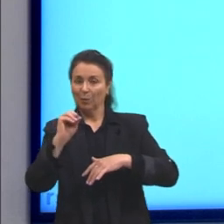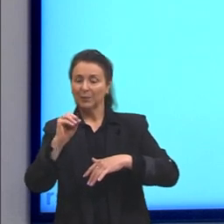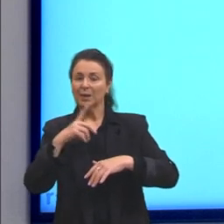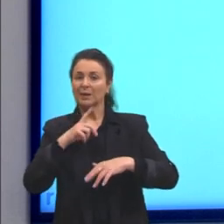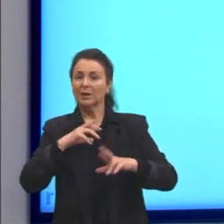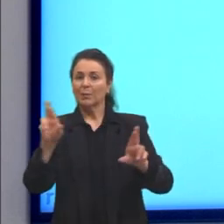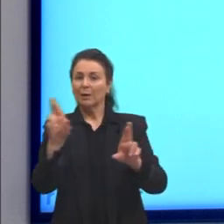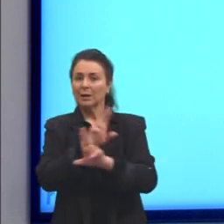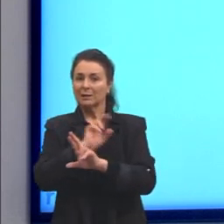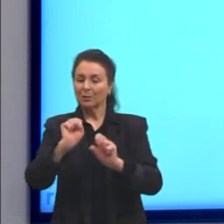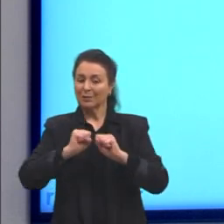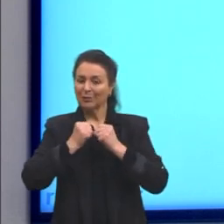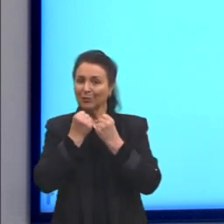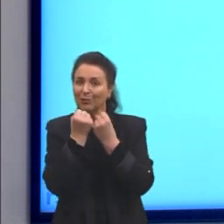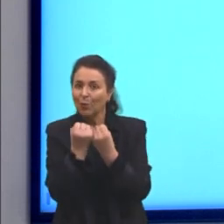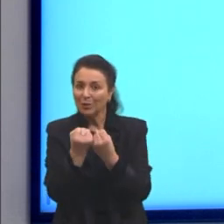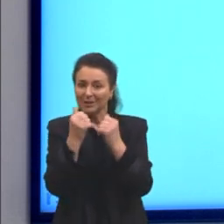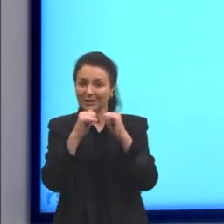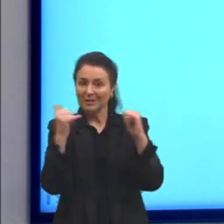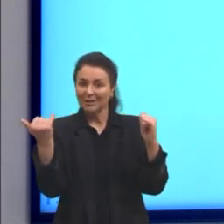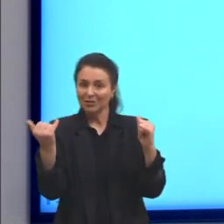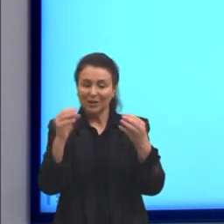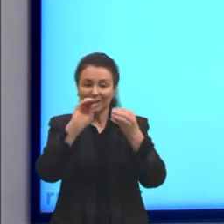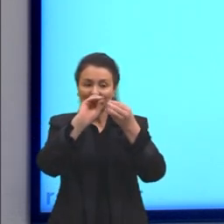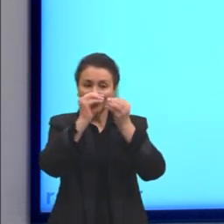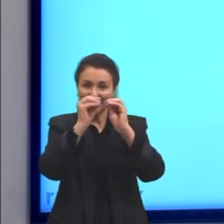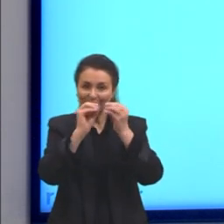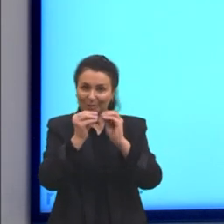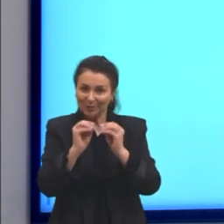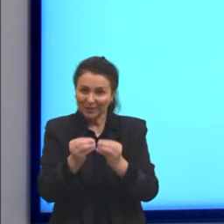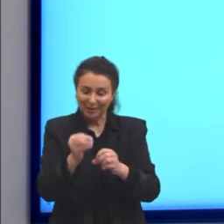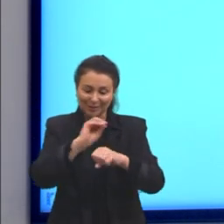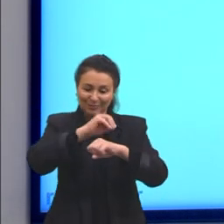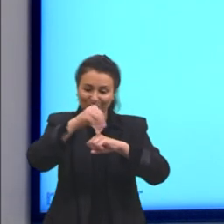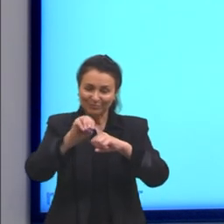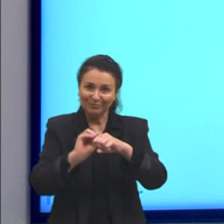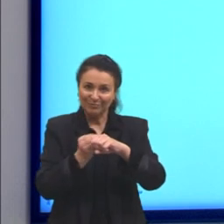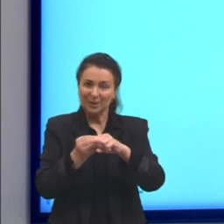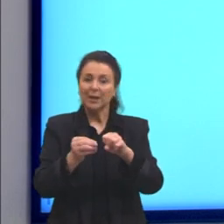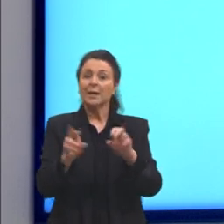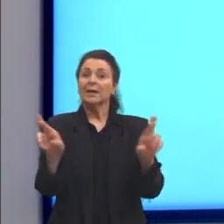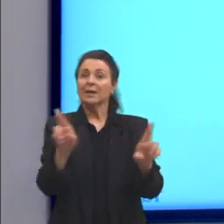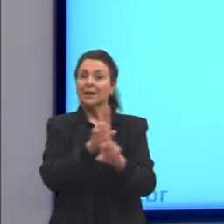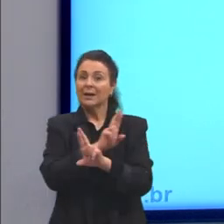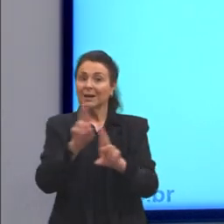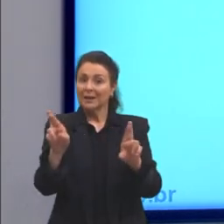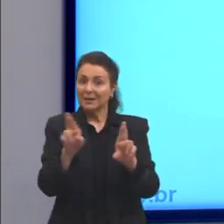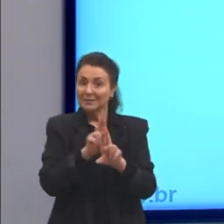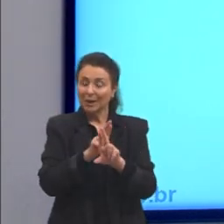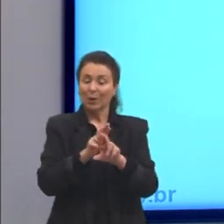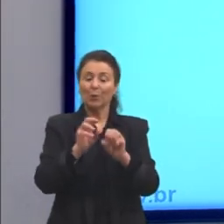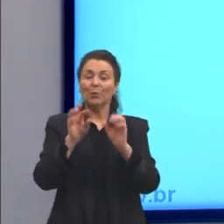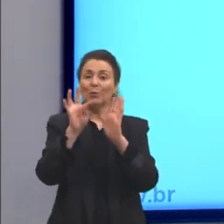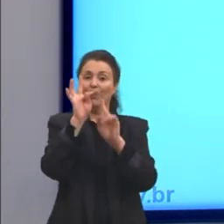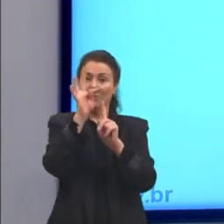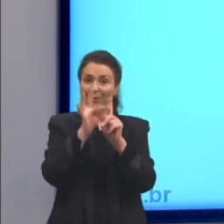questão das forças entre as moléculas também. E o que está relacionado com a temperatura é o de translação.